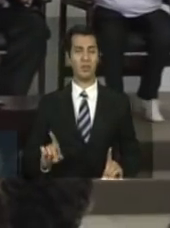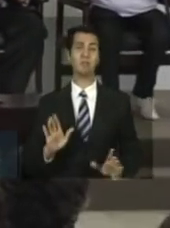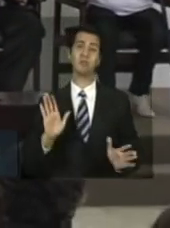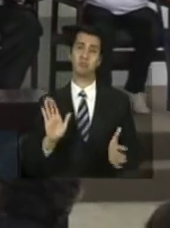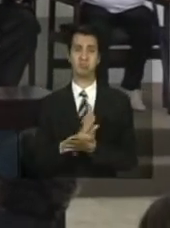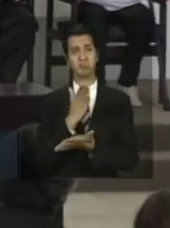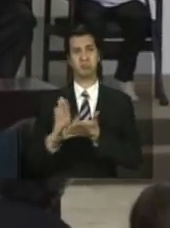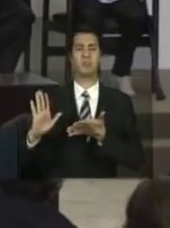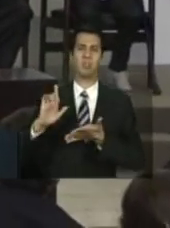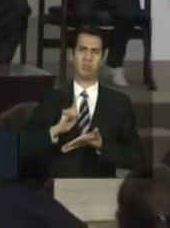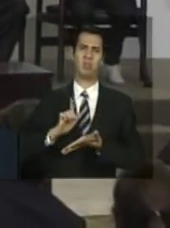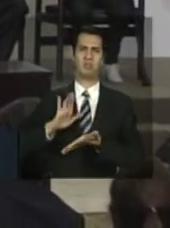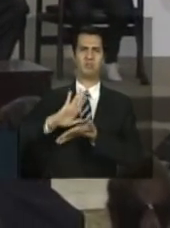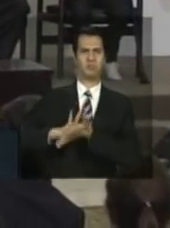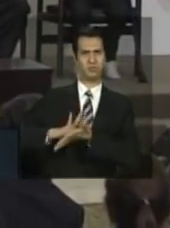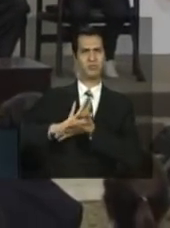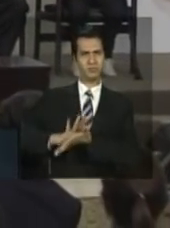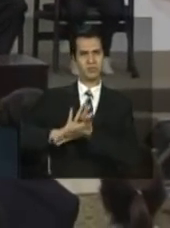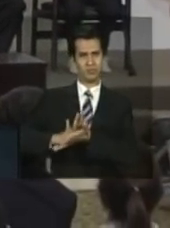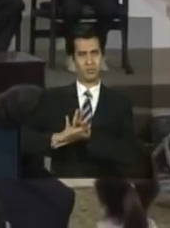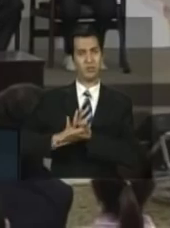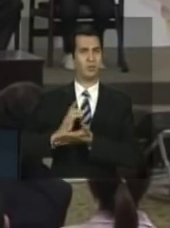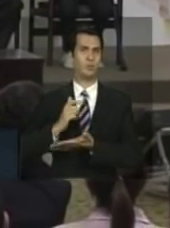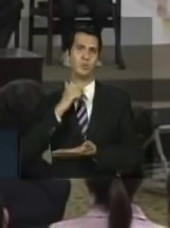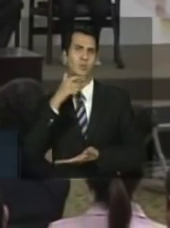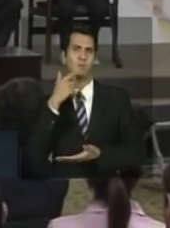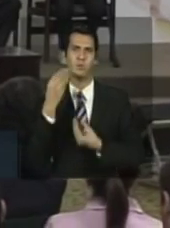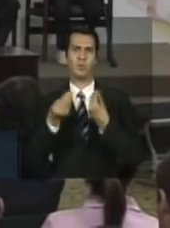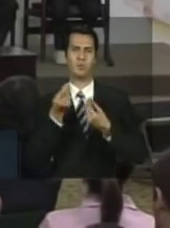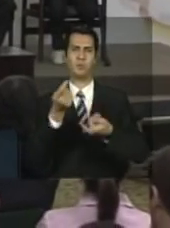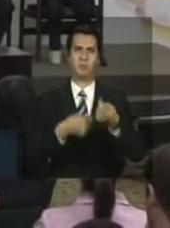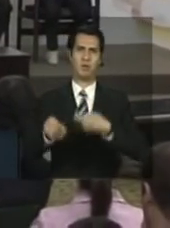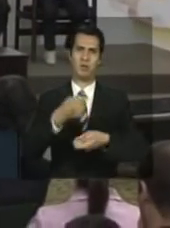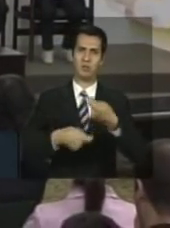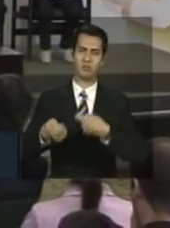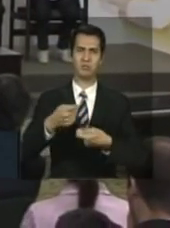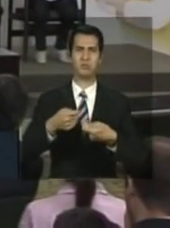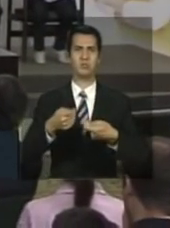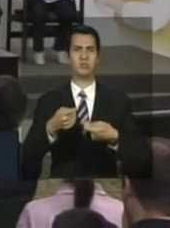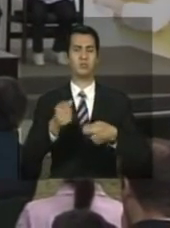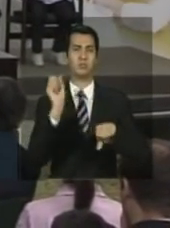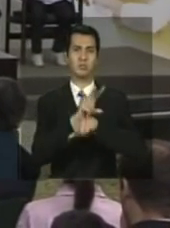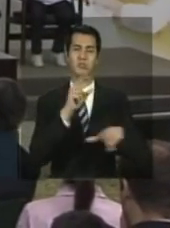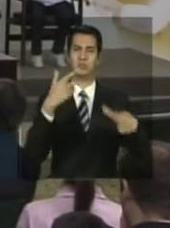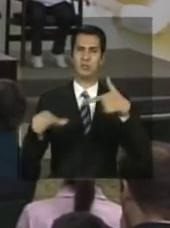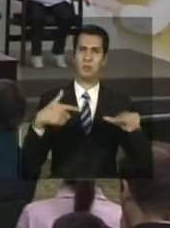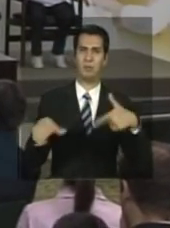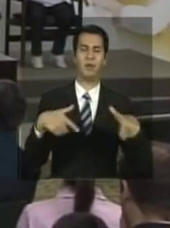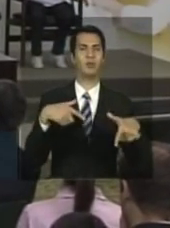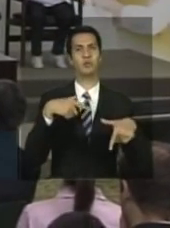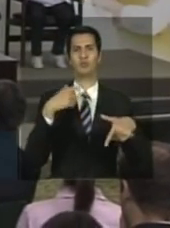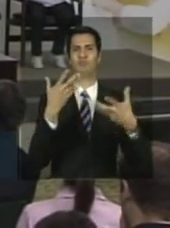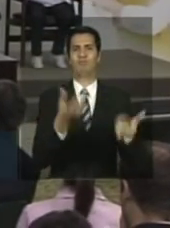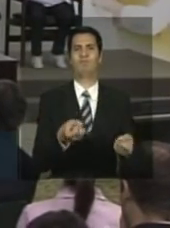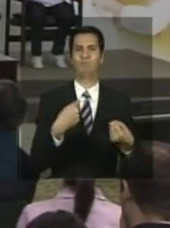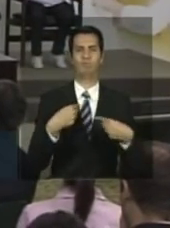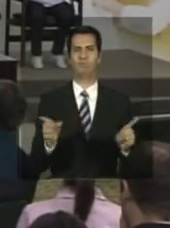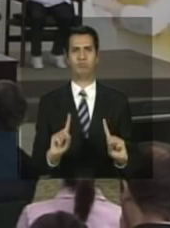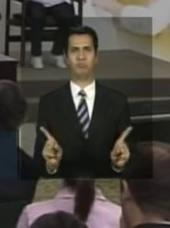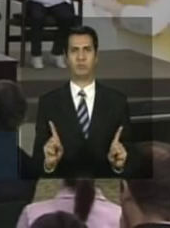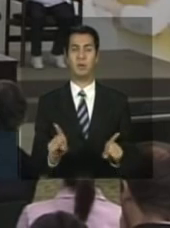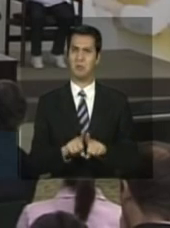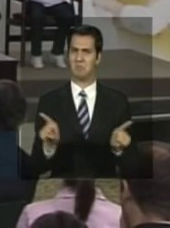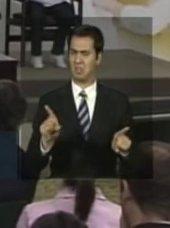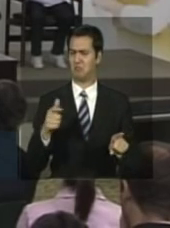discriminação, de ser aceito no comércio do mercado, na parte do emprego, mas eu não me